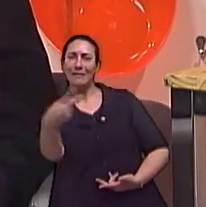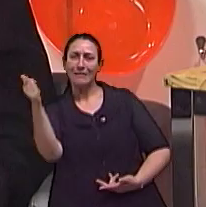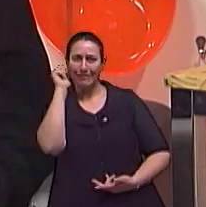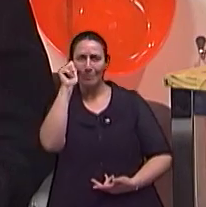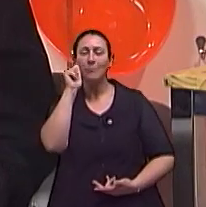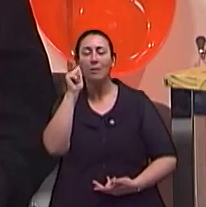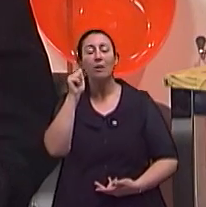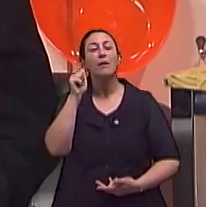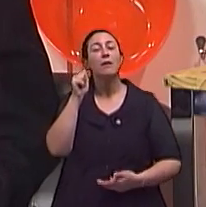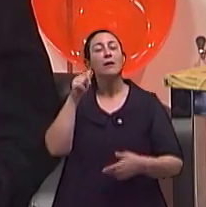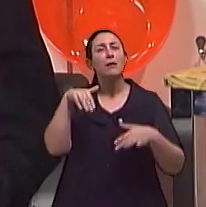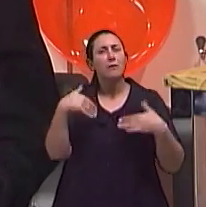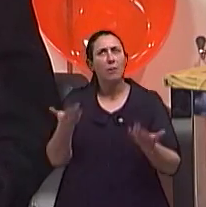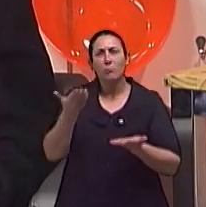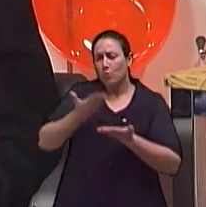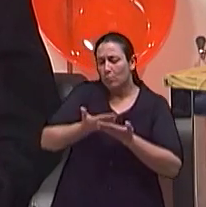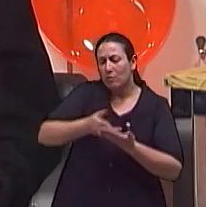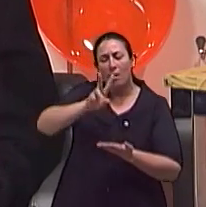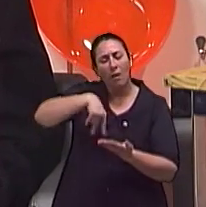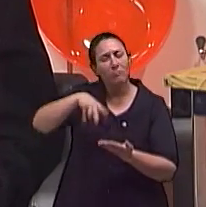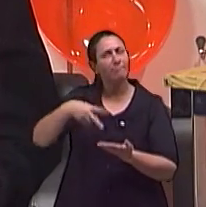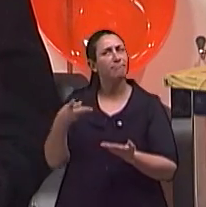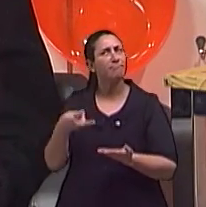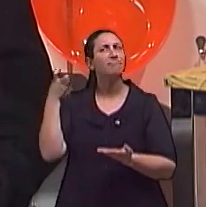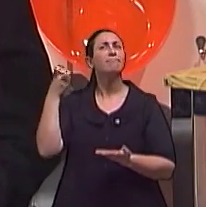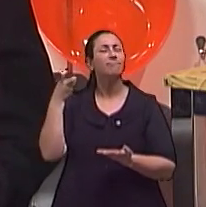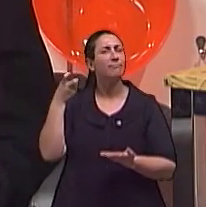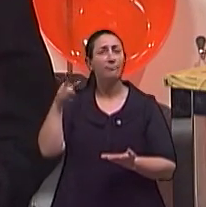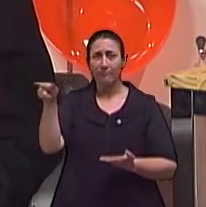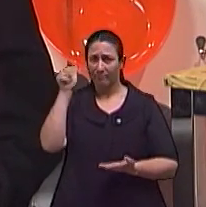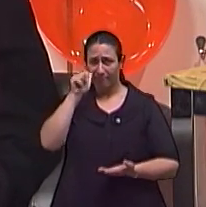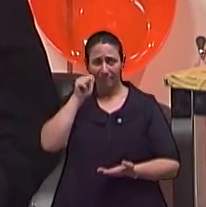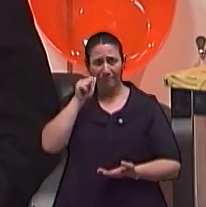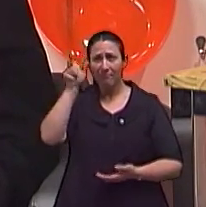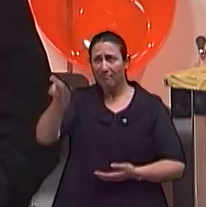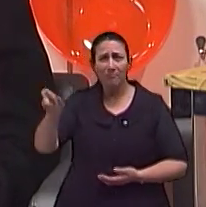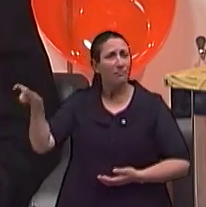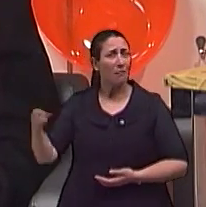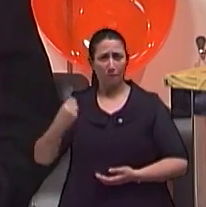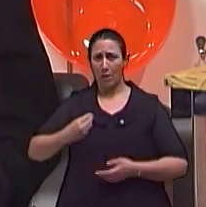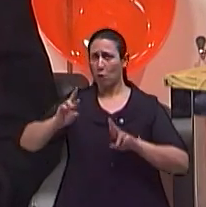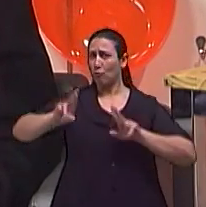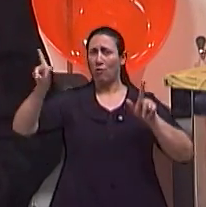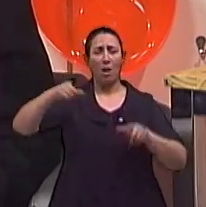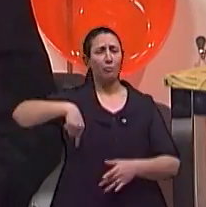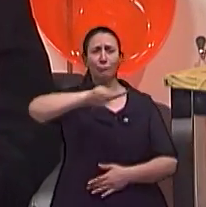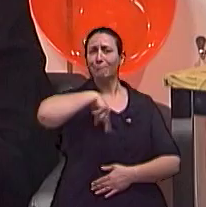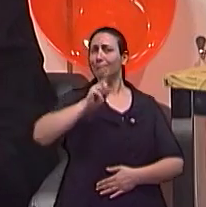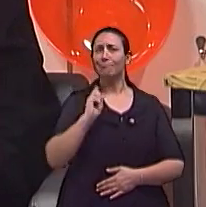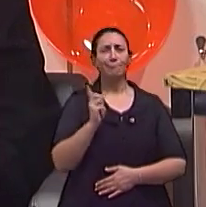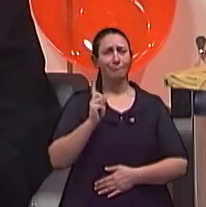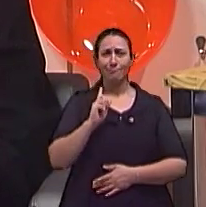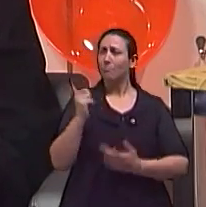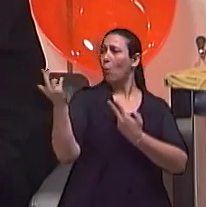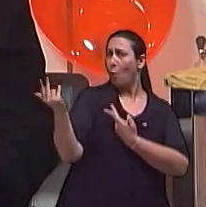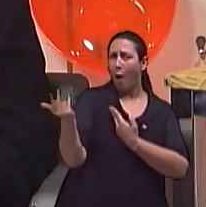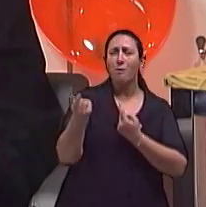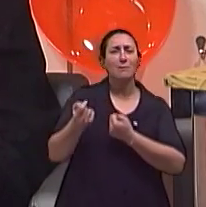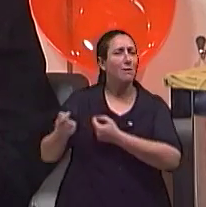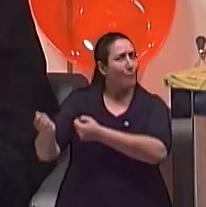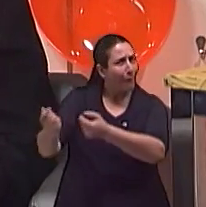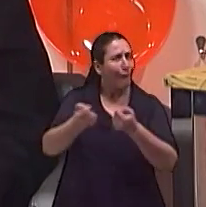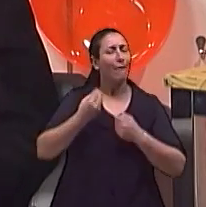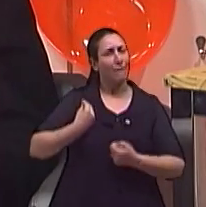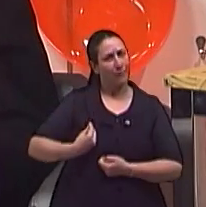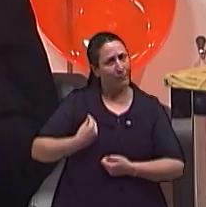lendo sobre a vida delas, a gente vê que a vida delas não é diferente da vida de qualquer pessoa. Todos nós temos vidas muito